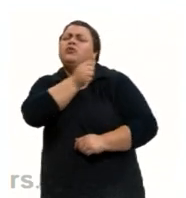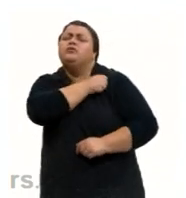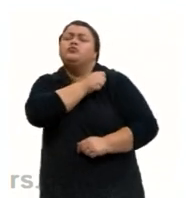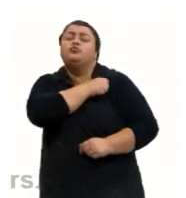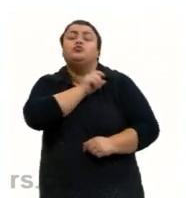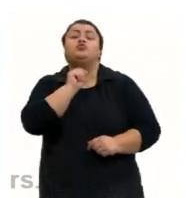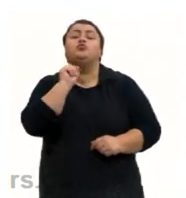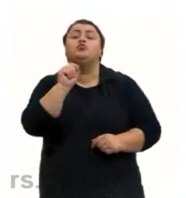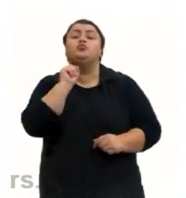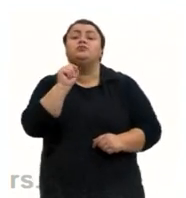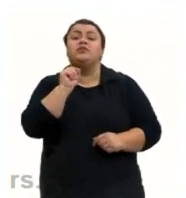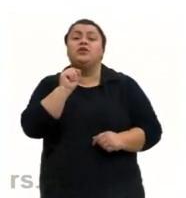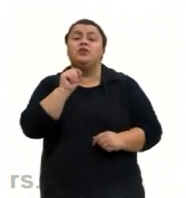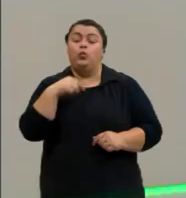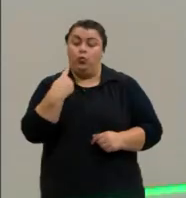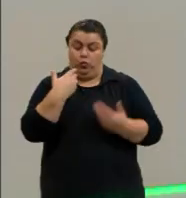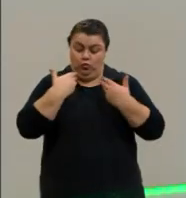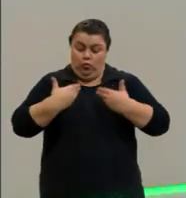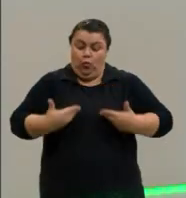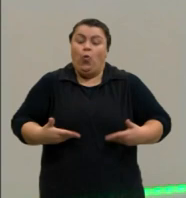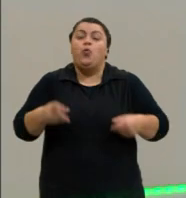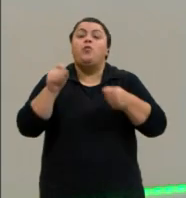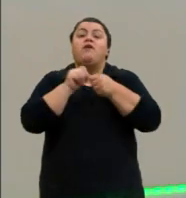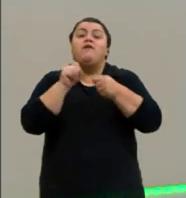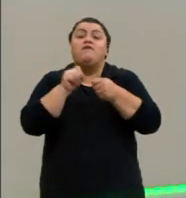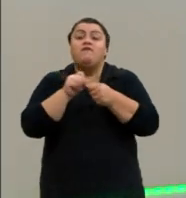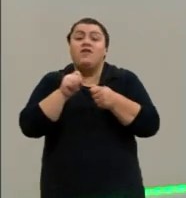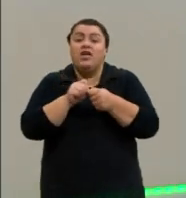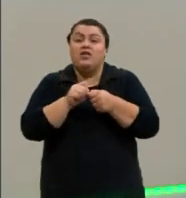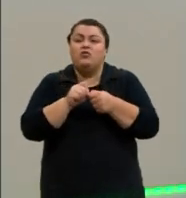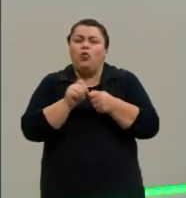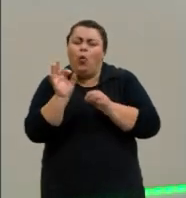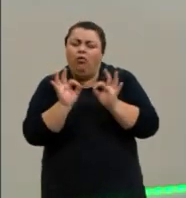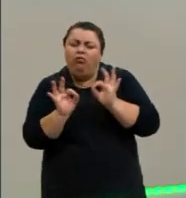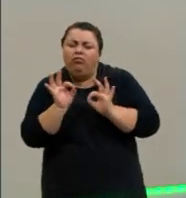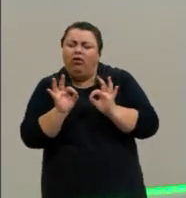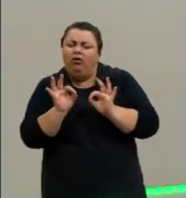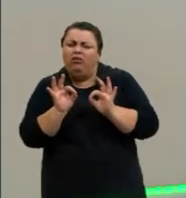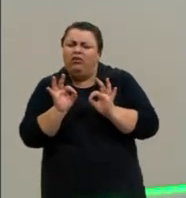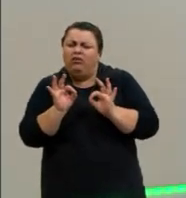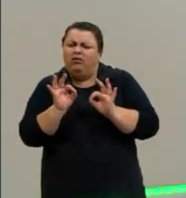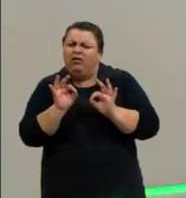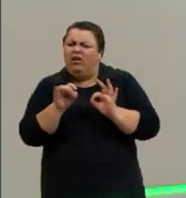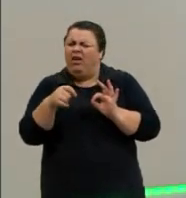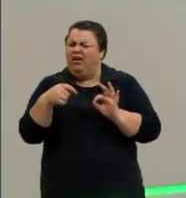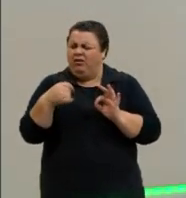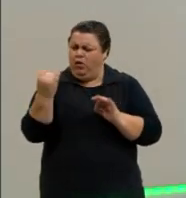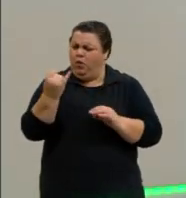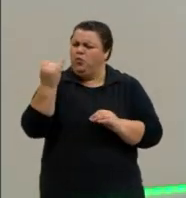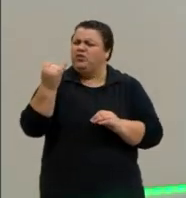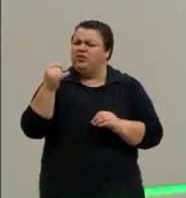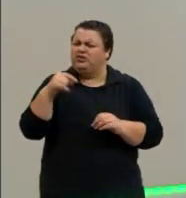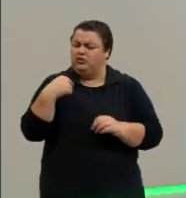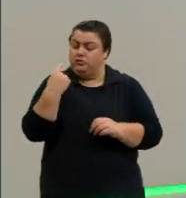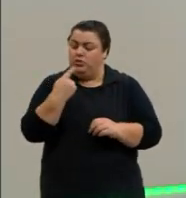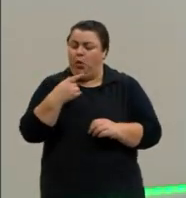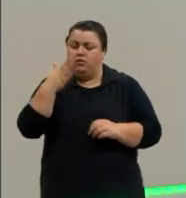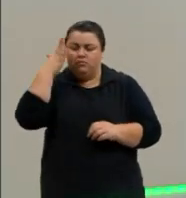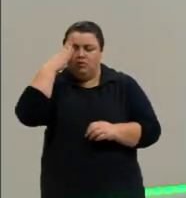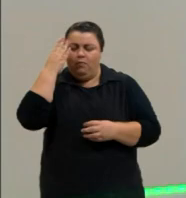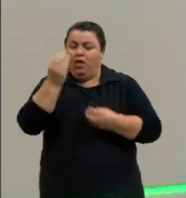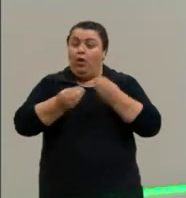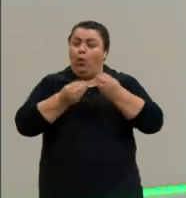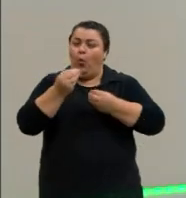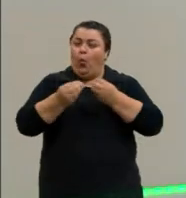que que o nosso corpo é constituído? Do que que o nosso corpo é formado? Será que não é importante a gente ter um pouquinho de conhecimento aprofundado desses